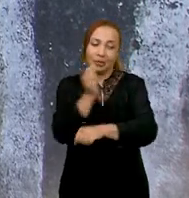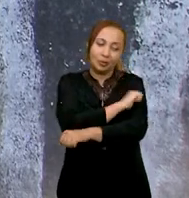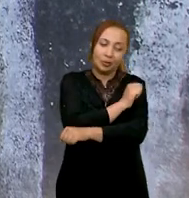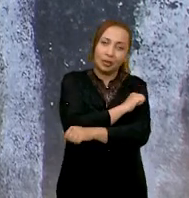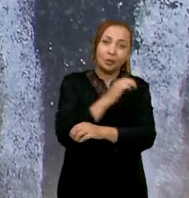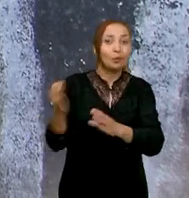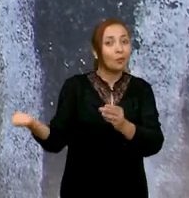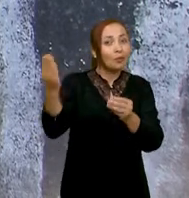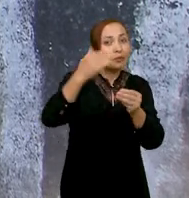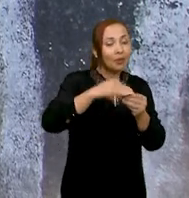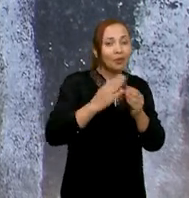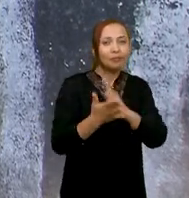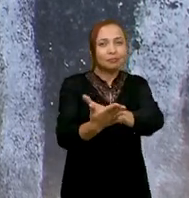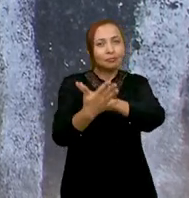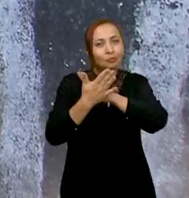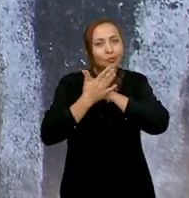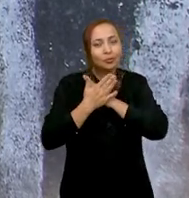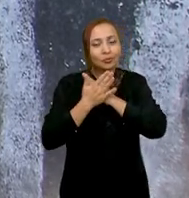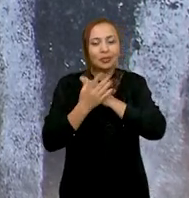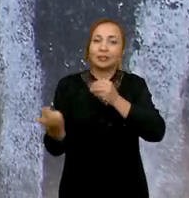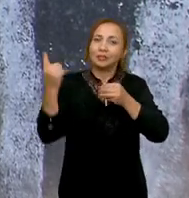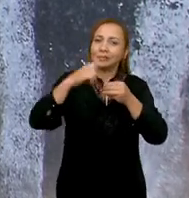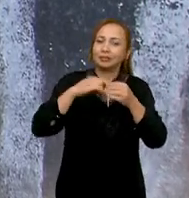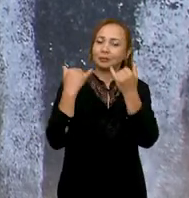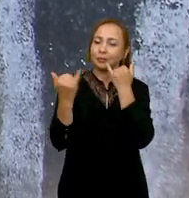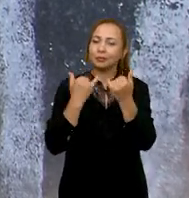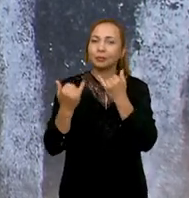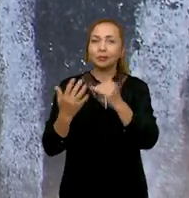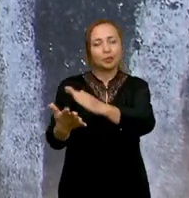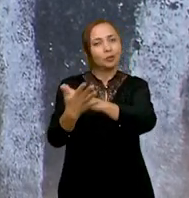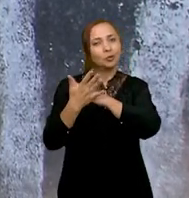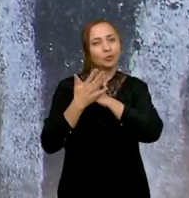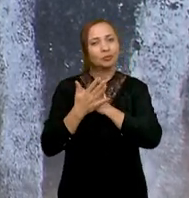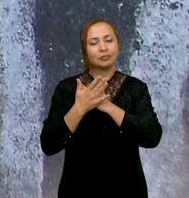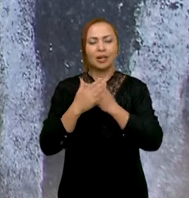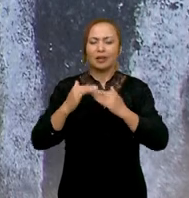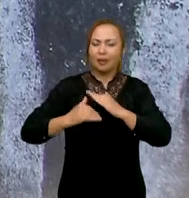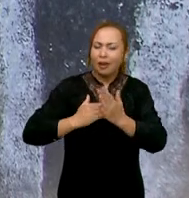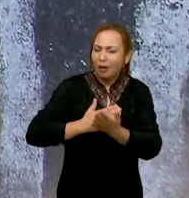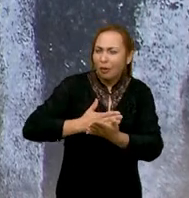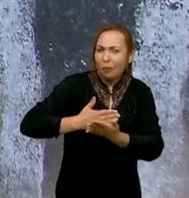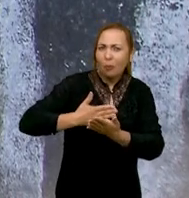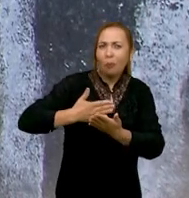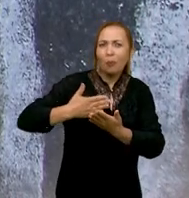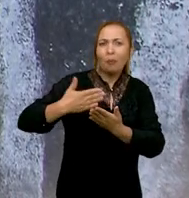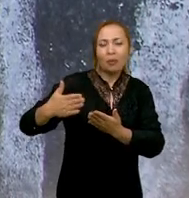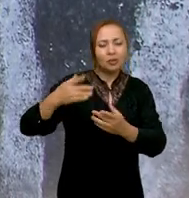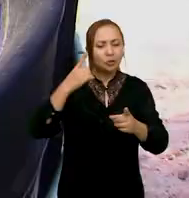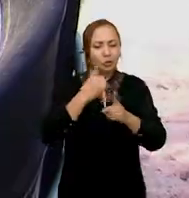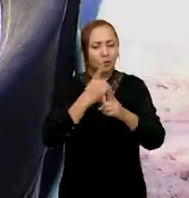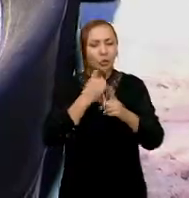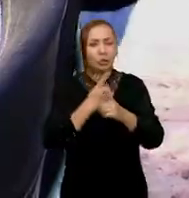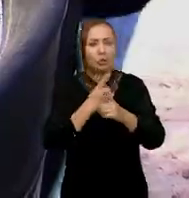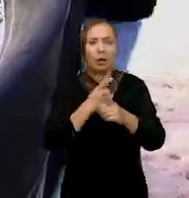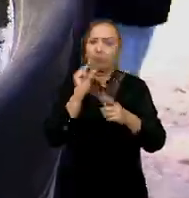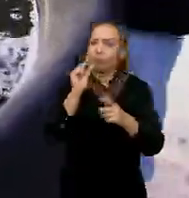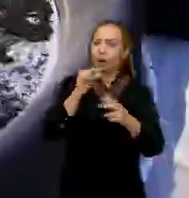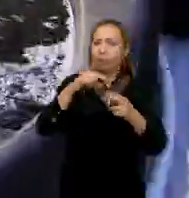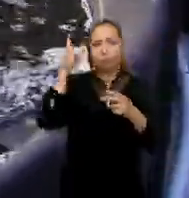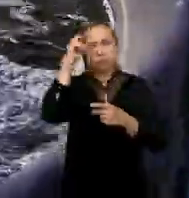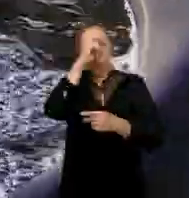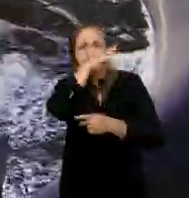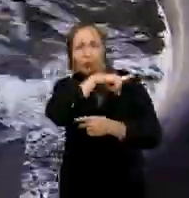alunos, eles vieram a somar, a trazer essas informações para a gente ajudar, desde a detectar pequenas